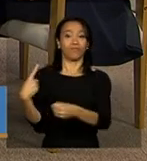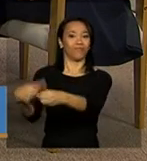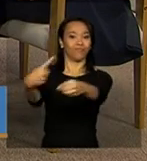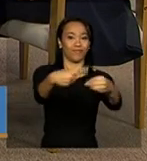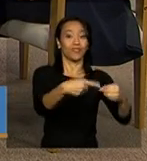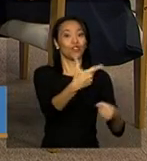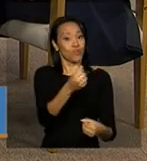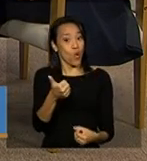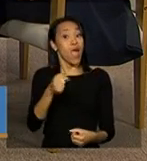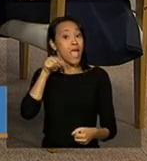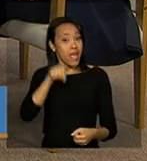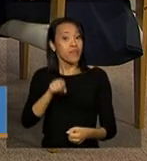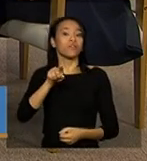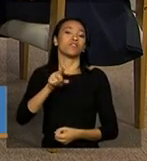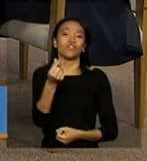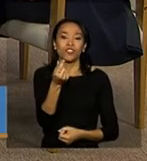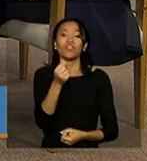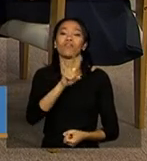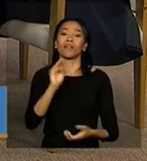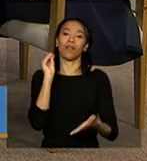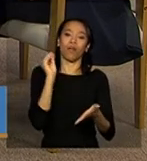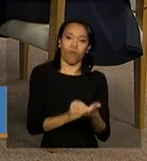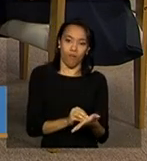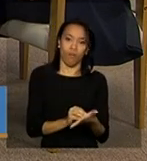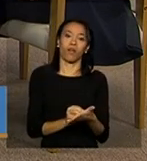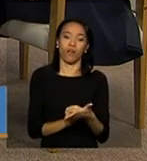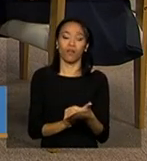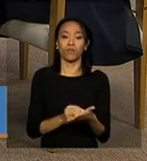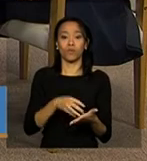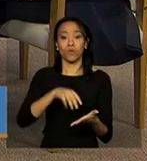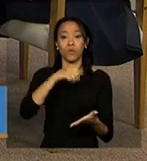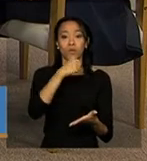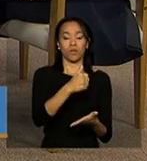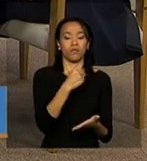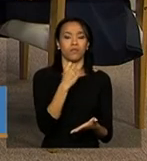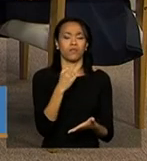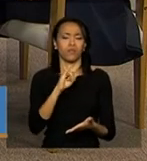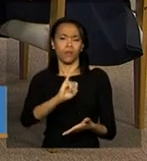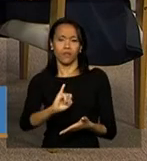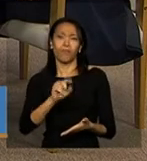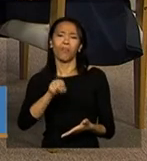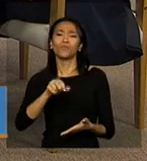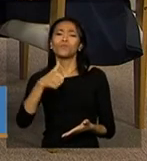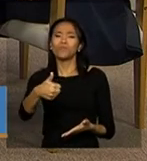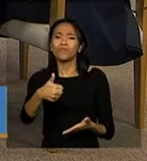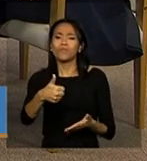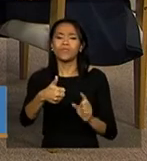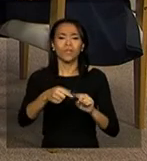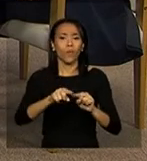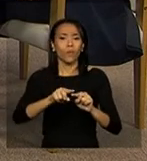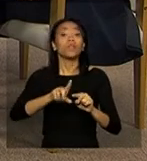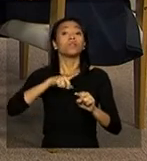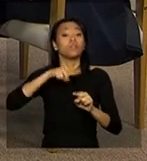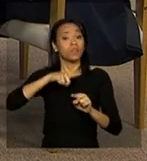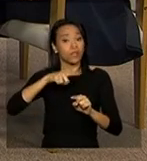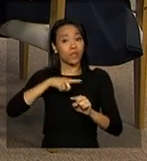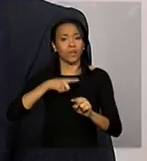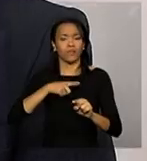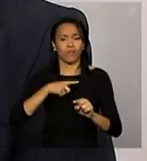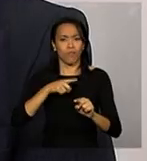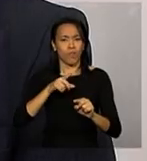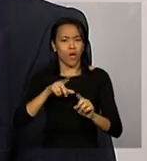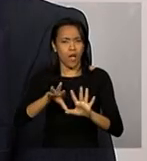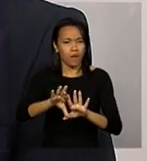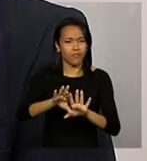computado nesse item 1.1. Certo? Então, existe uma ressalva com relação ao regime de caixa municipal